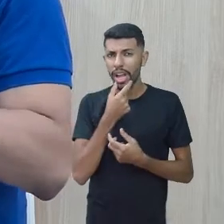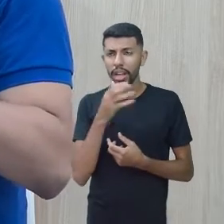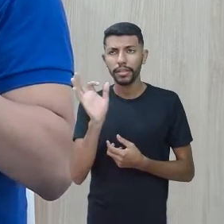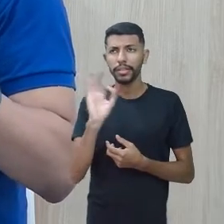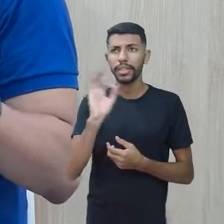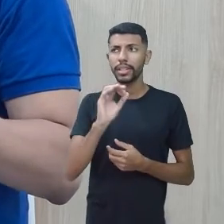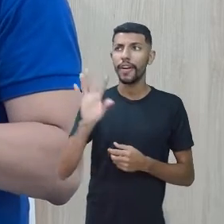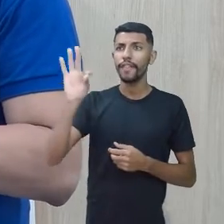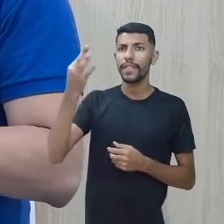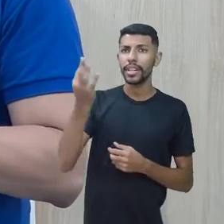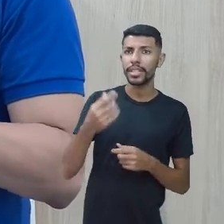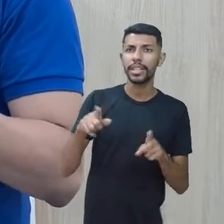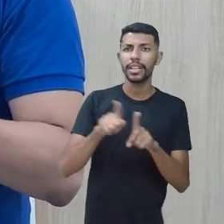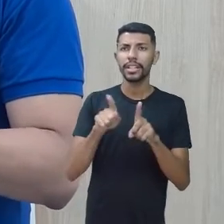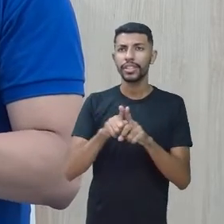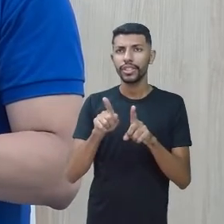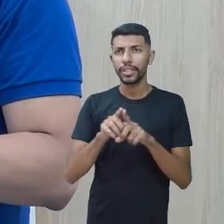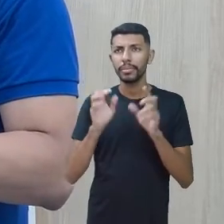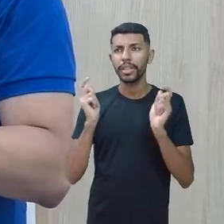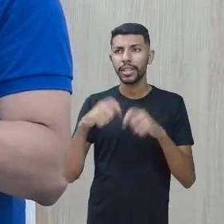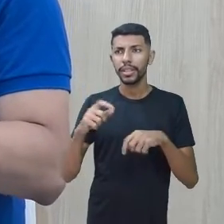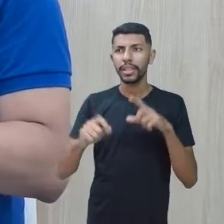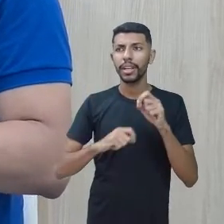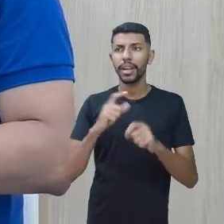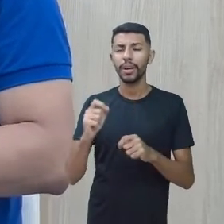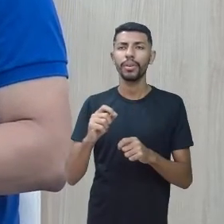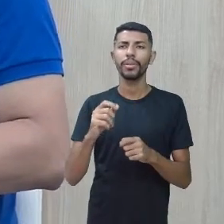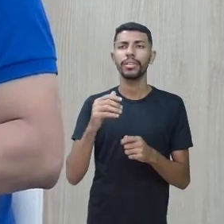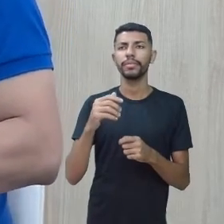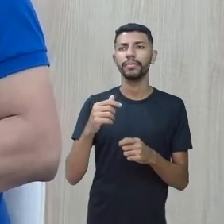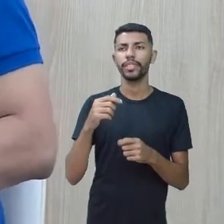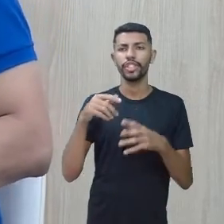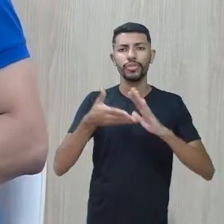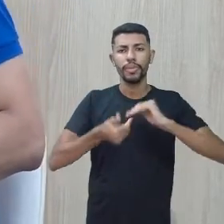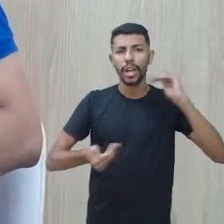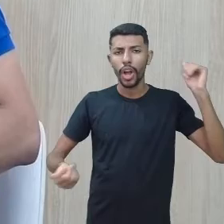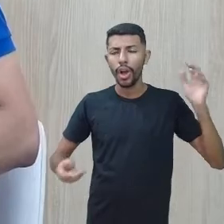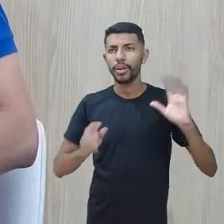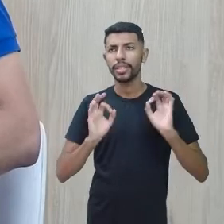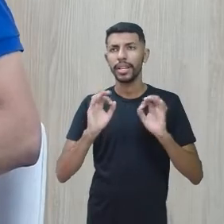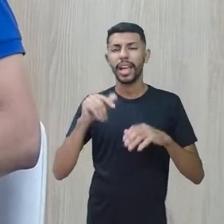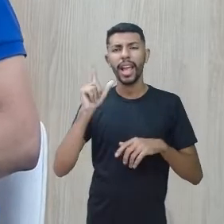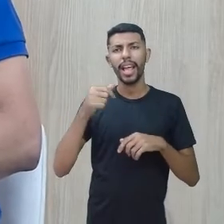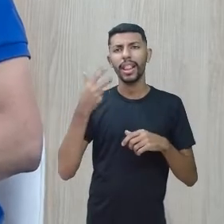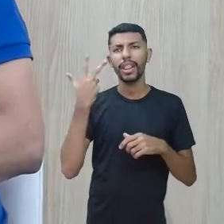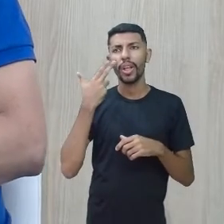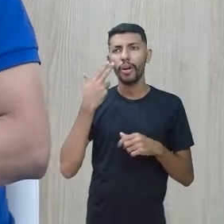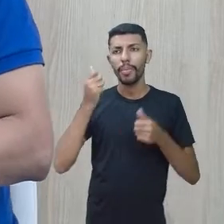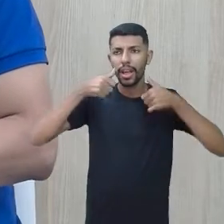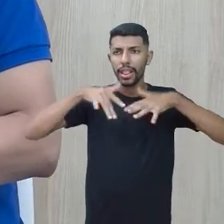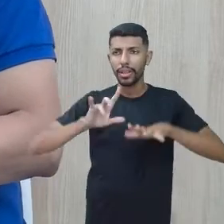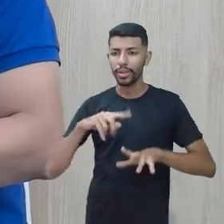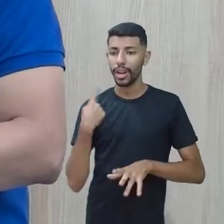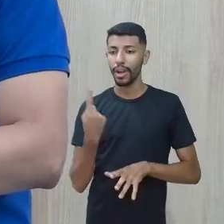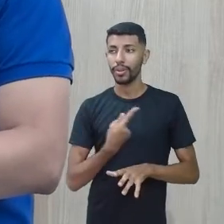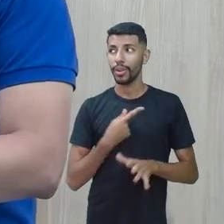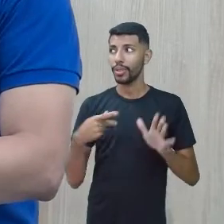Todas as línguas fazem essas contrações também. É bastante comum. Então, é um processo natural das línguas, certo?